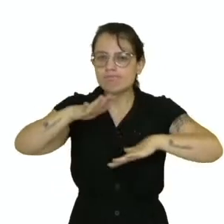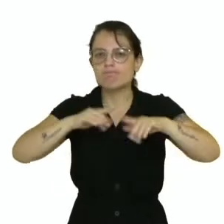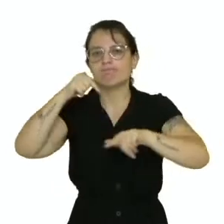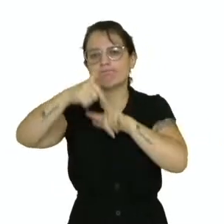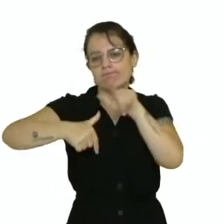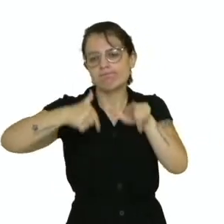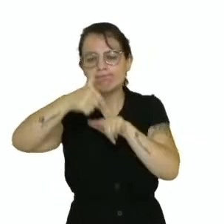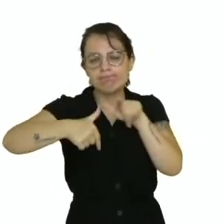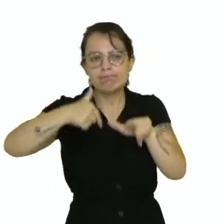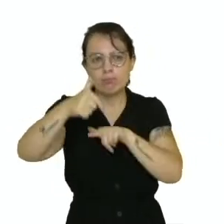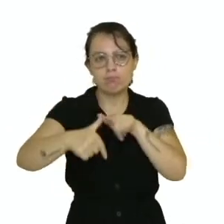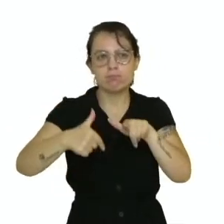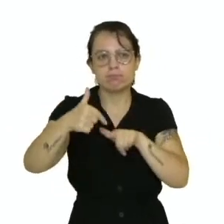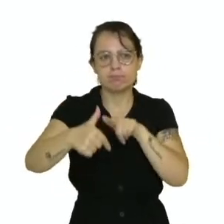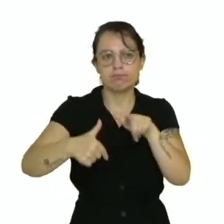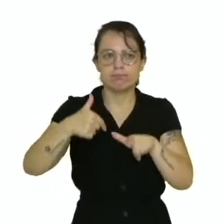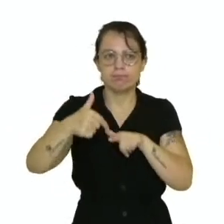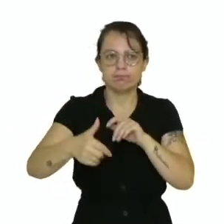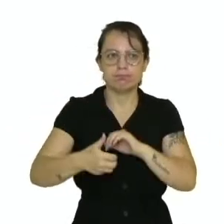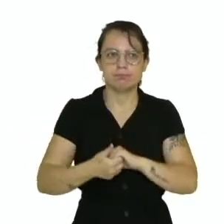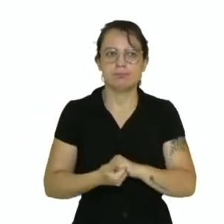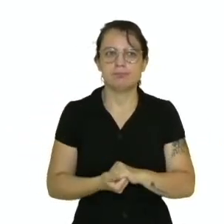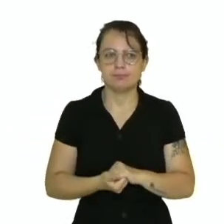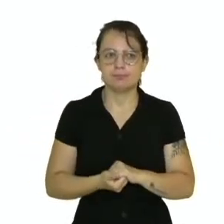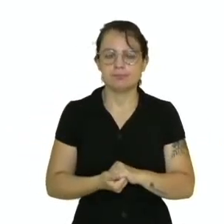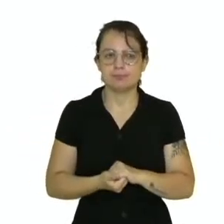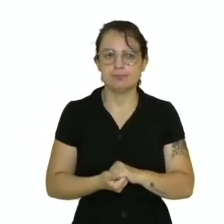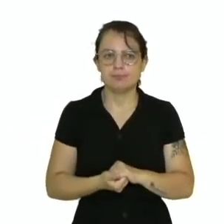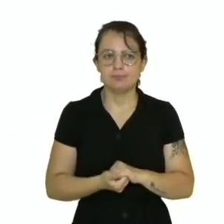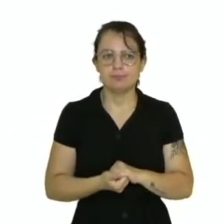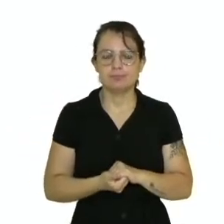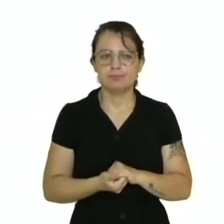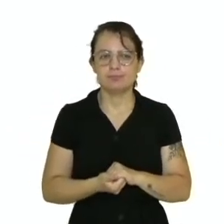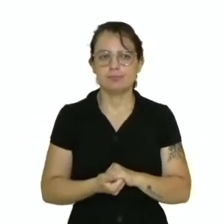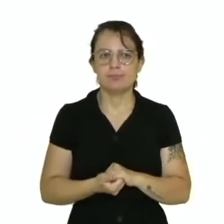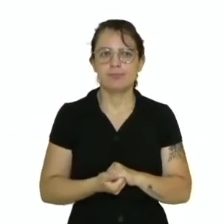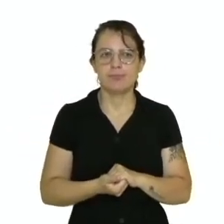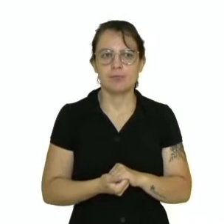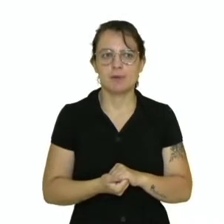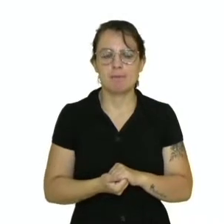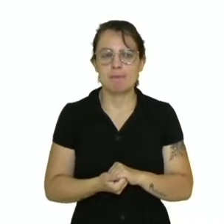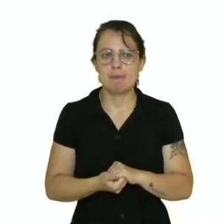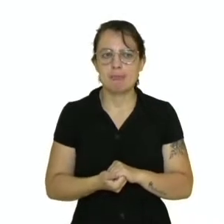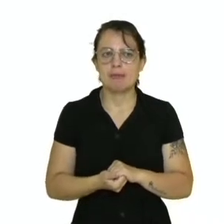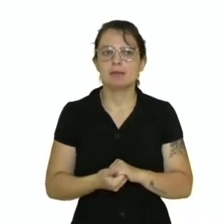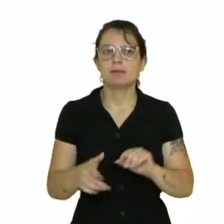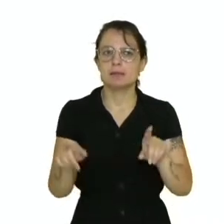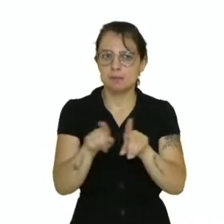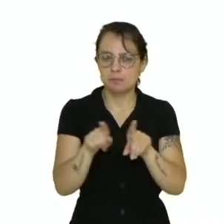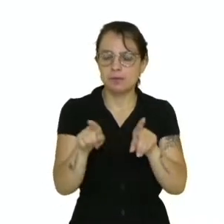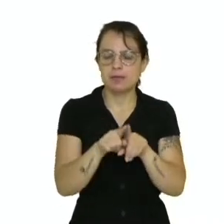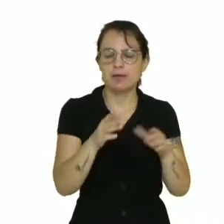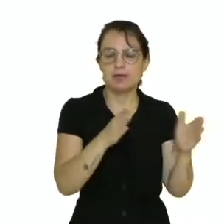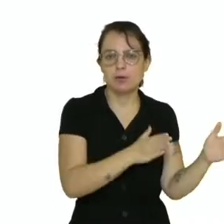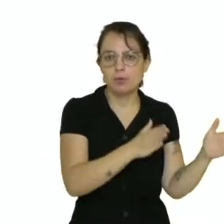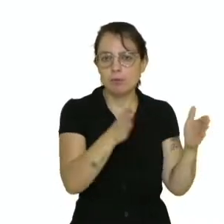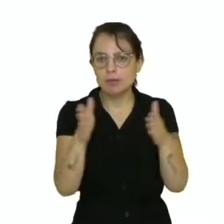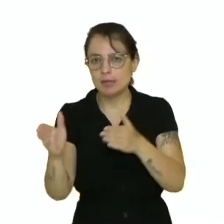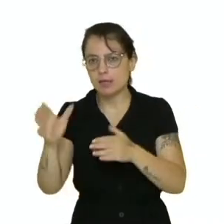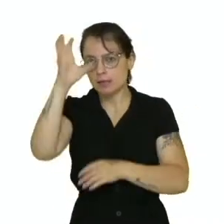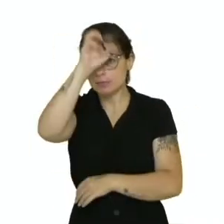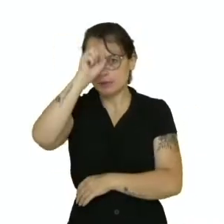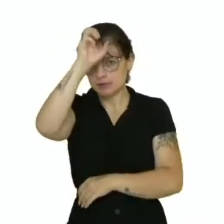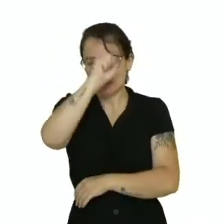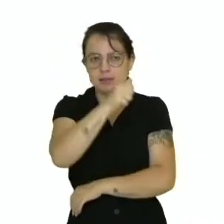sentido de realizar a função social e as especificidades da educação. Acompanhar o processo de aprendizagem dos